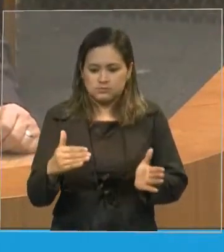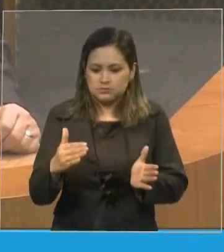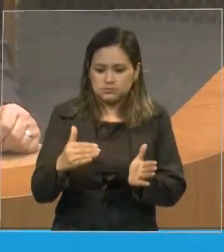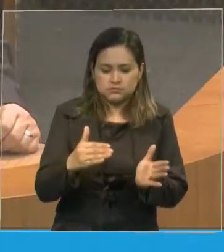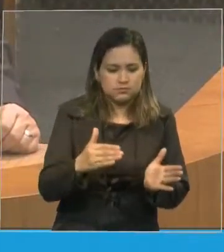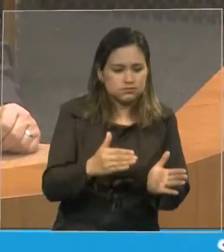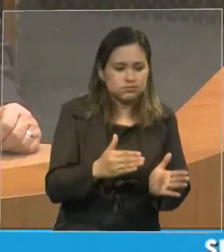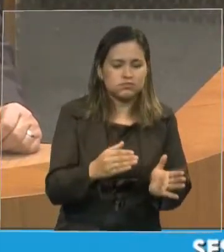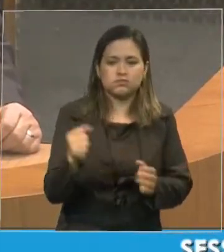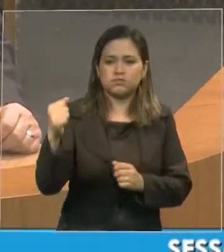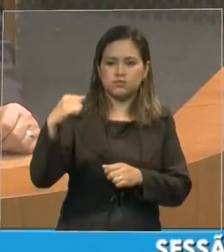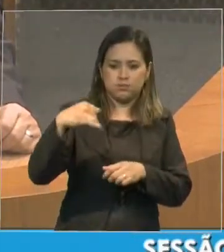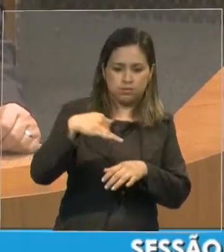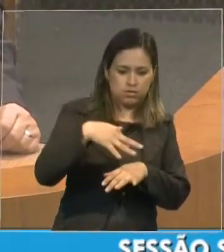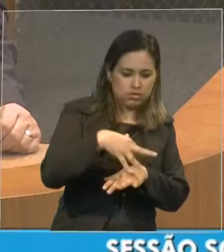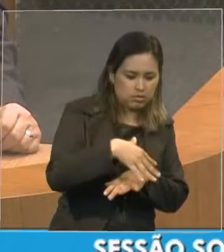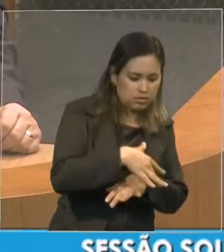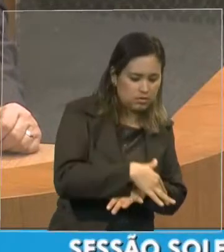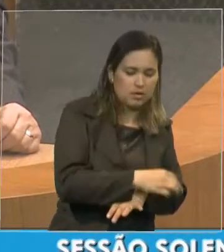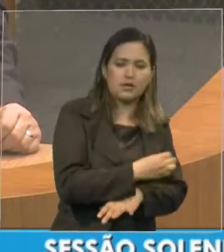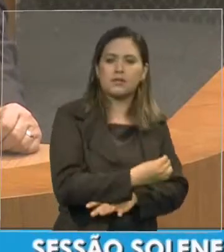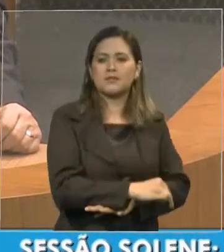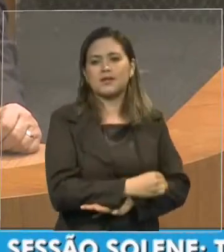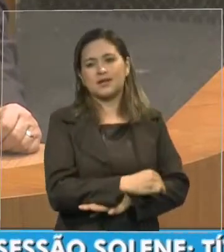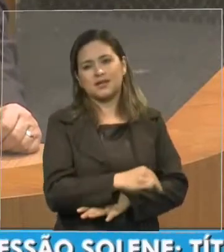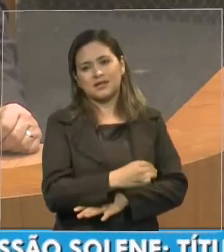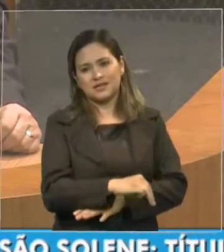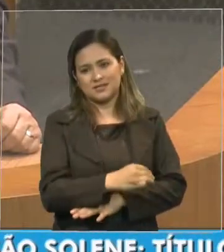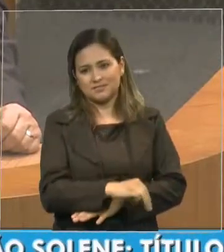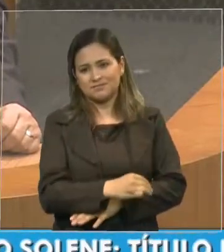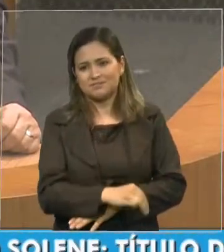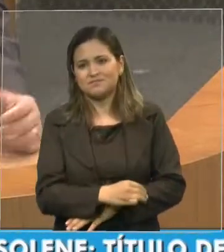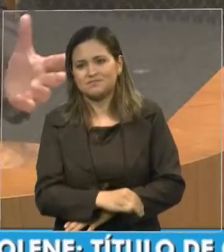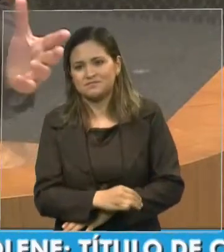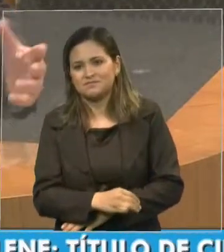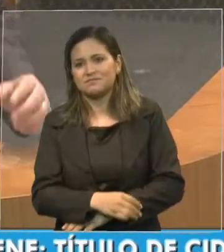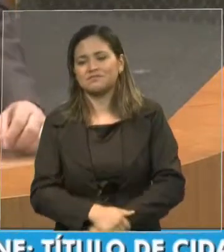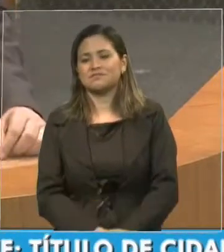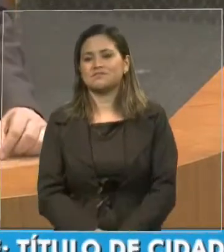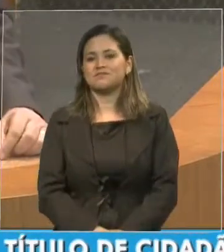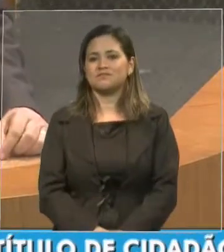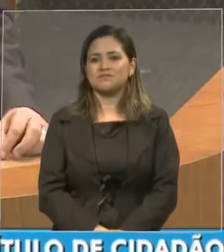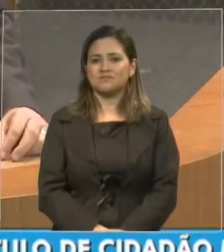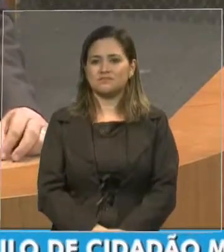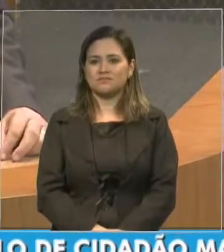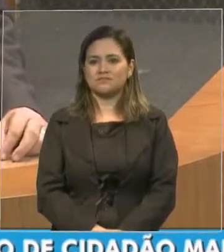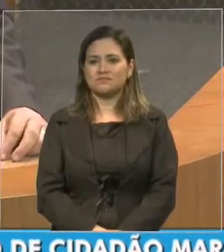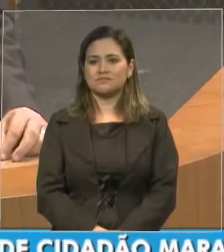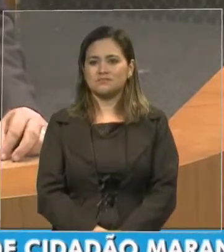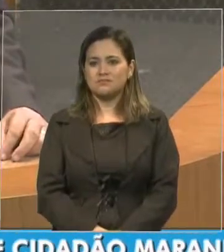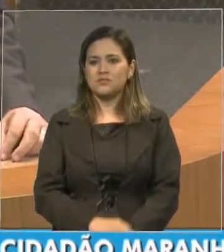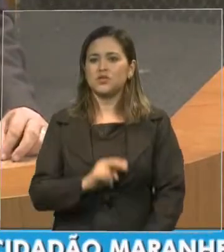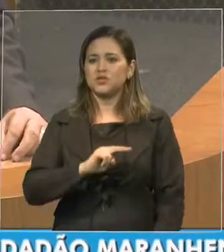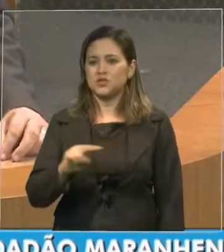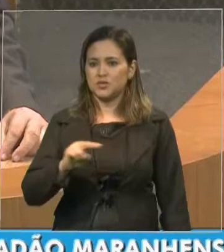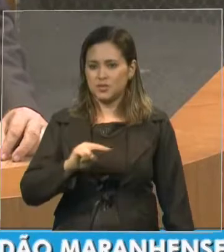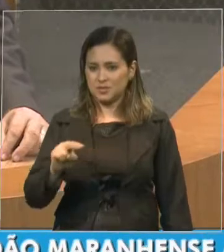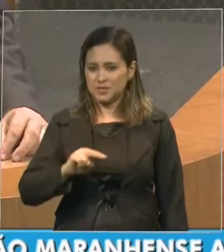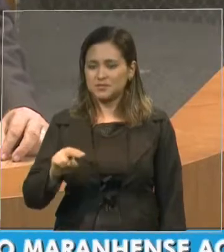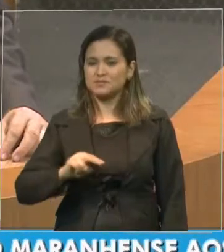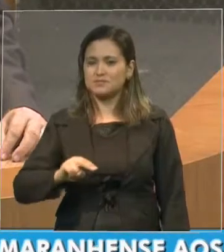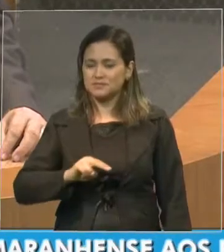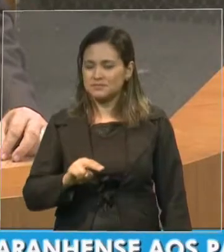de generosidade, de história, e tem no nome de vocês a grandeza, a